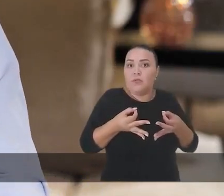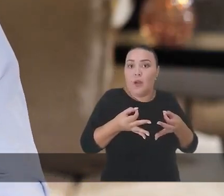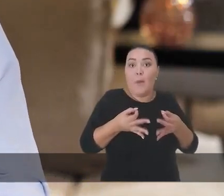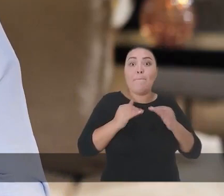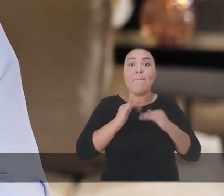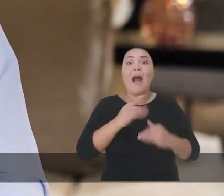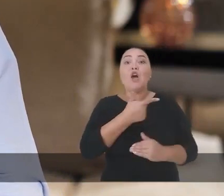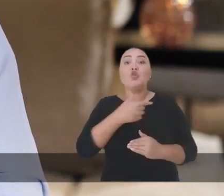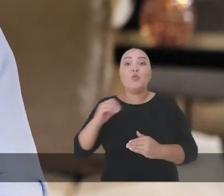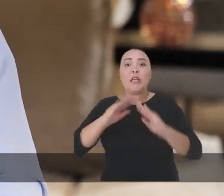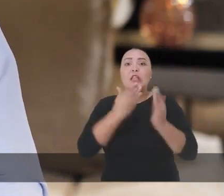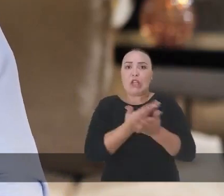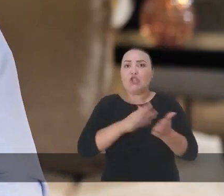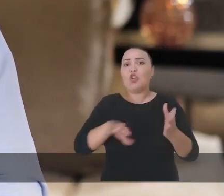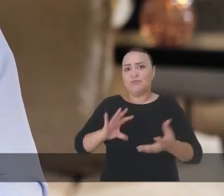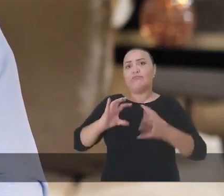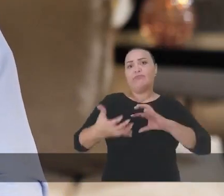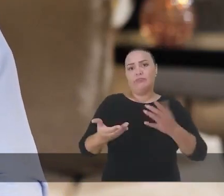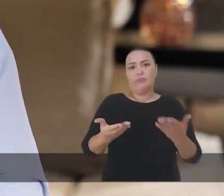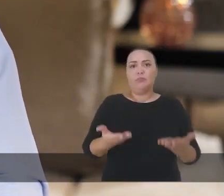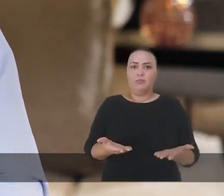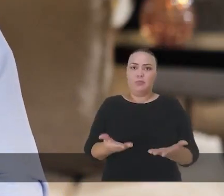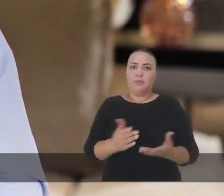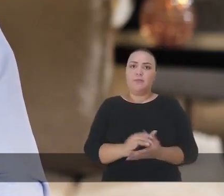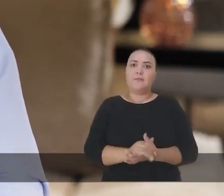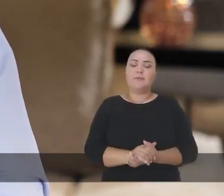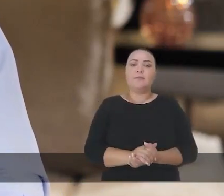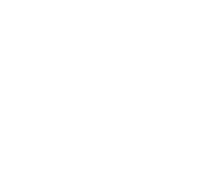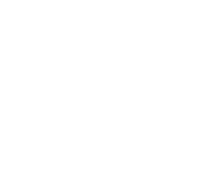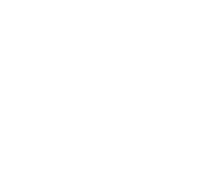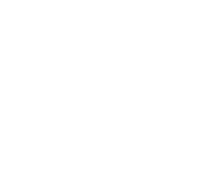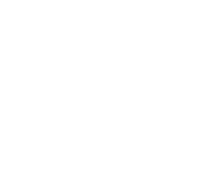que mais de 200 creches foram reformadas.